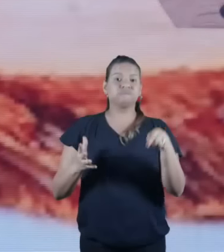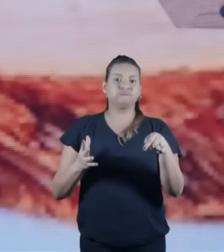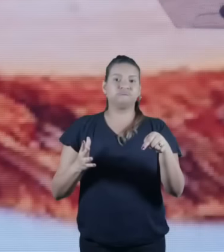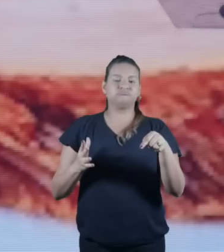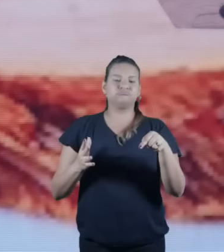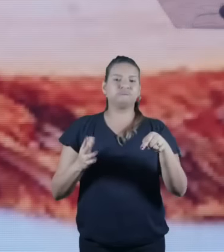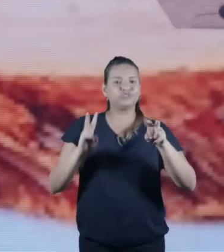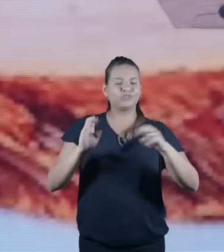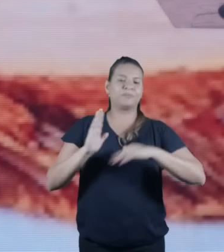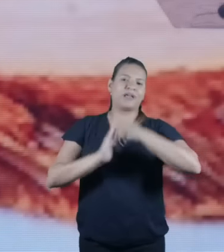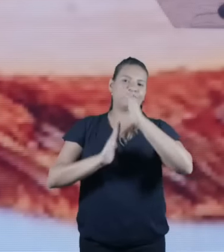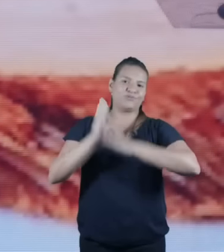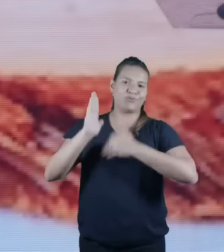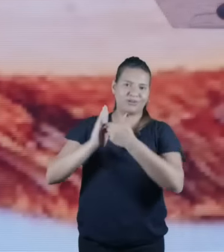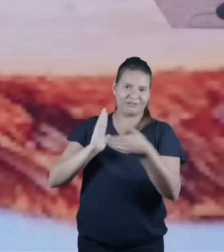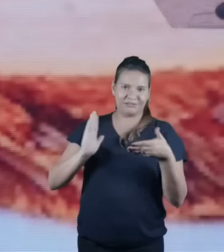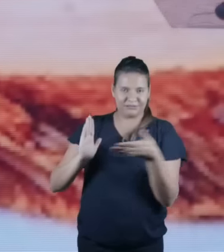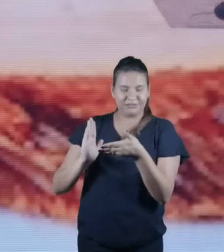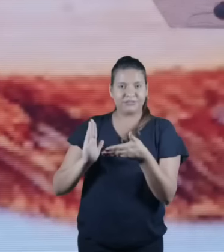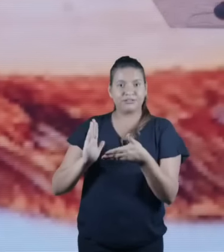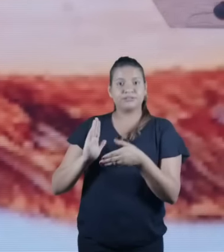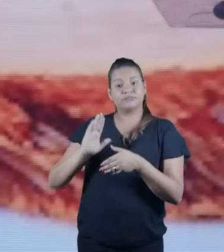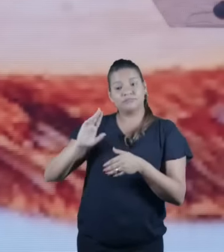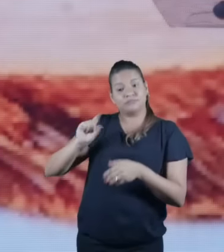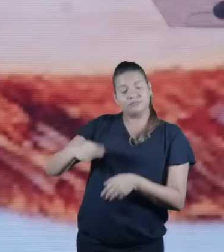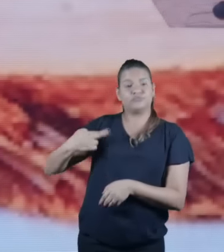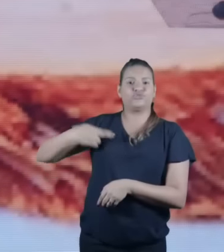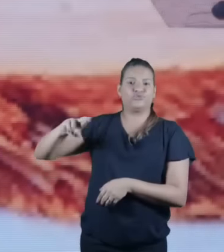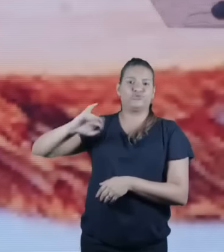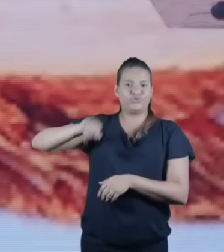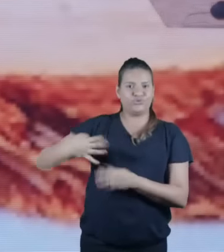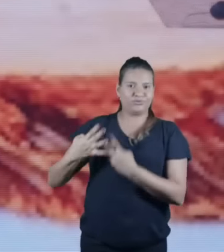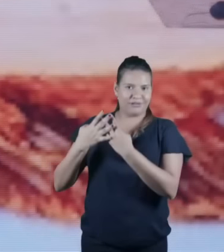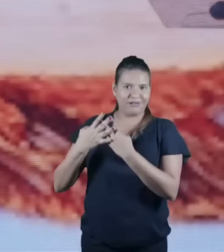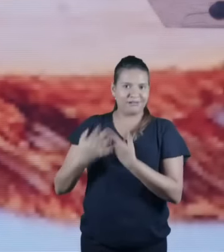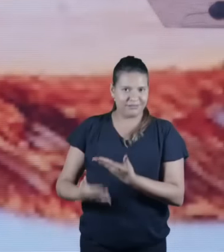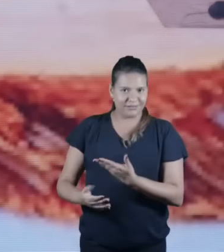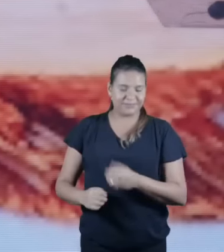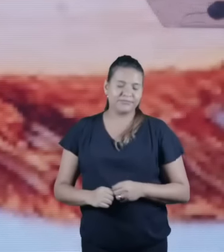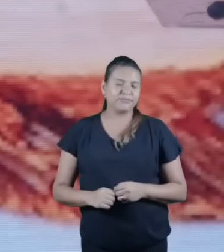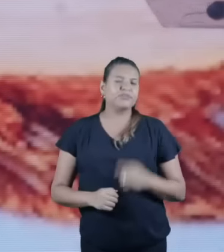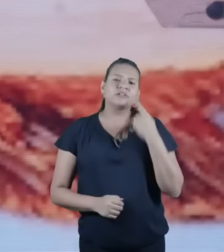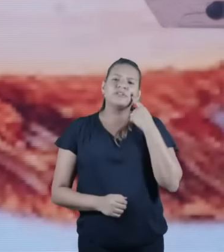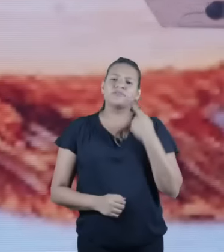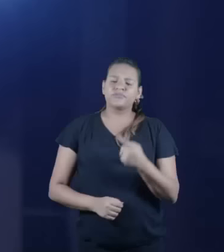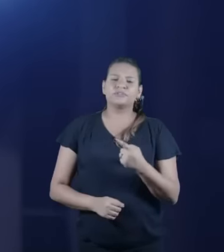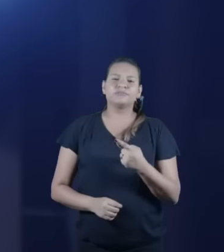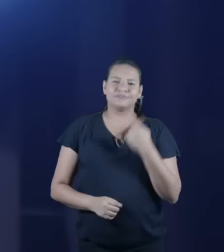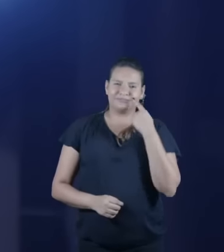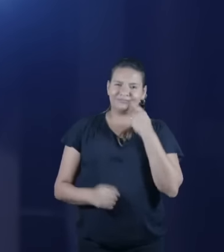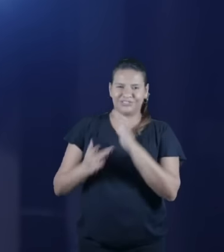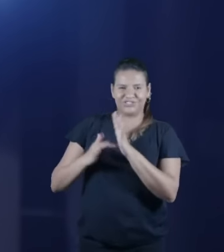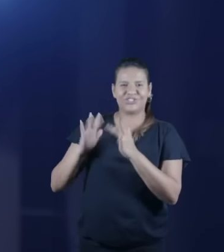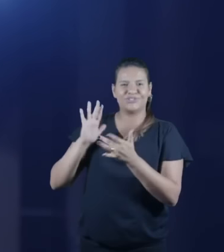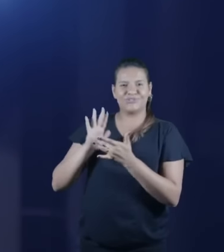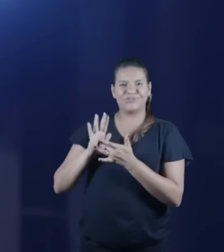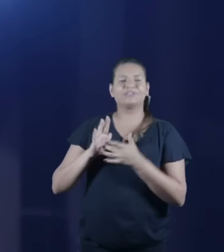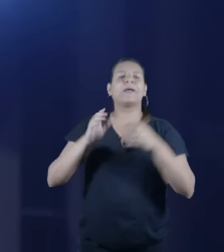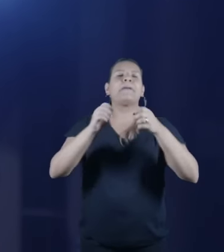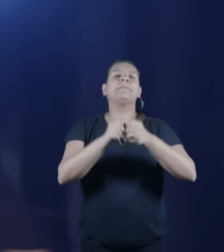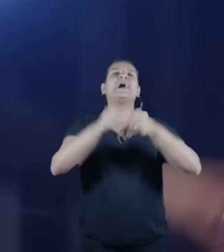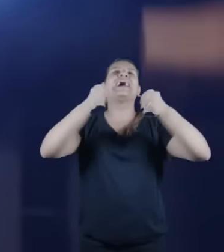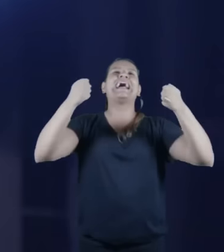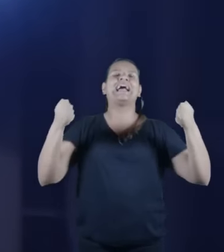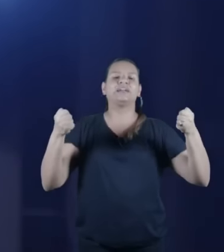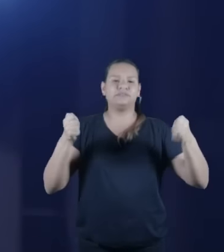quando os apóstolos estavam sentados então quando a gente vê aquela imagem de Jesus partindo pão na última ceia ele parte um pão não